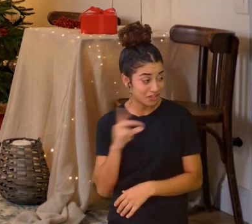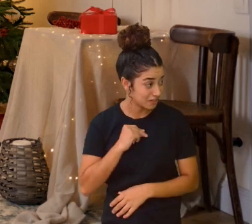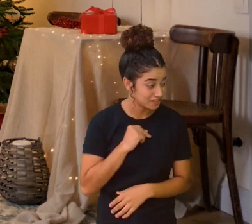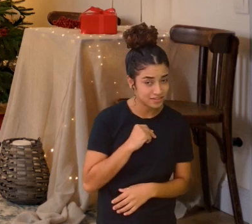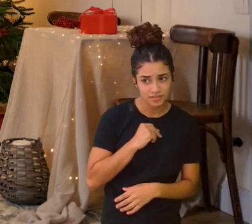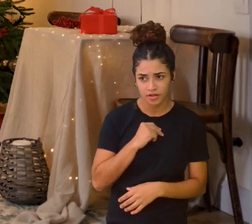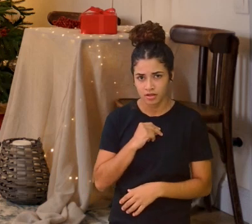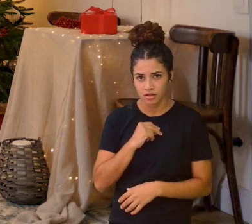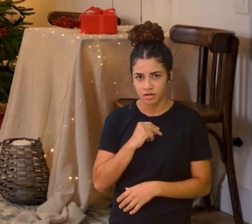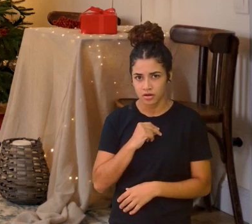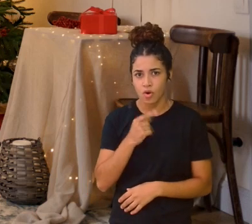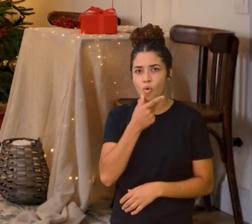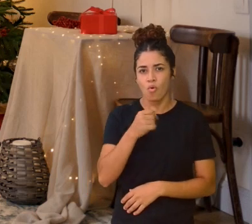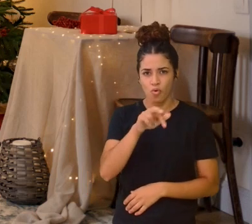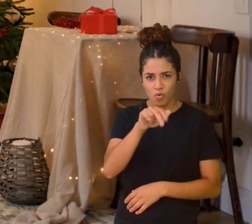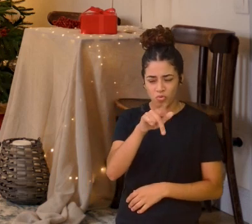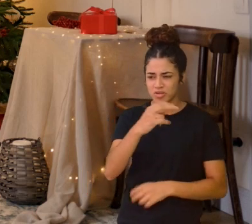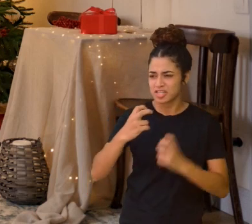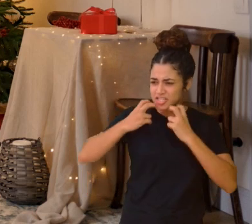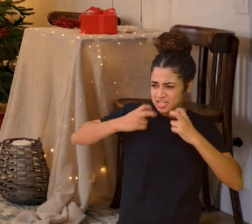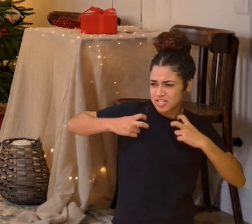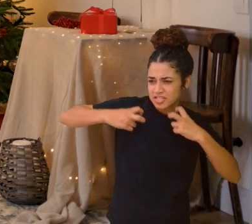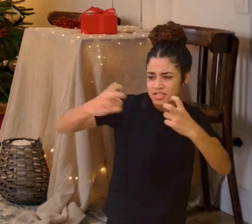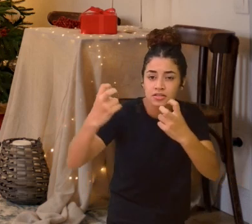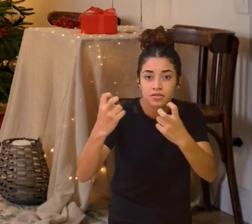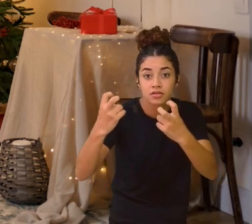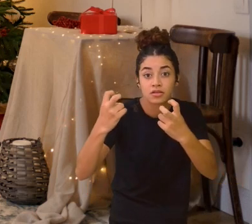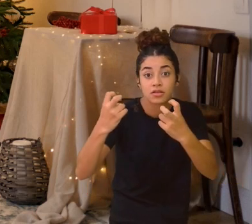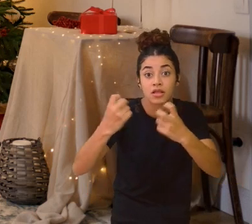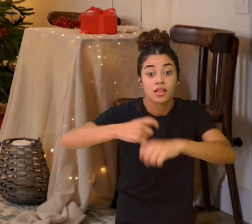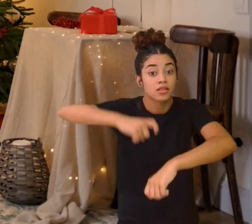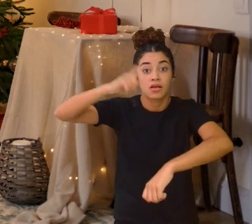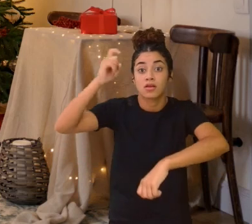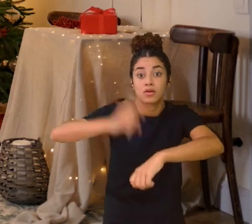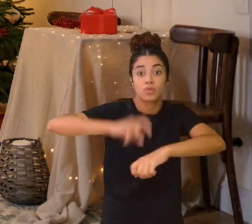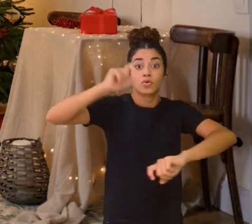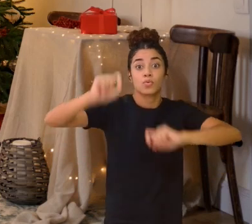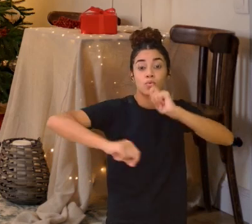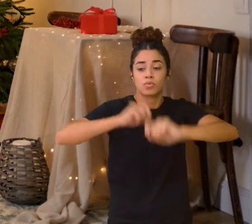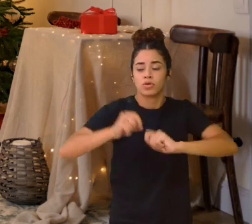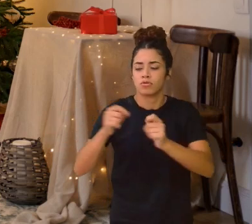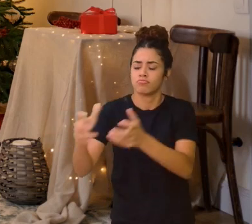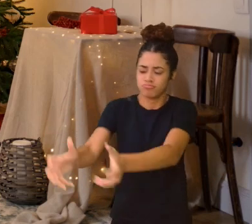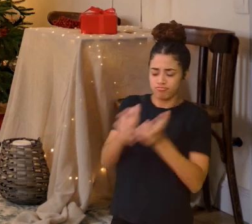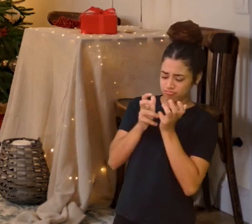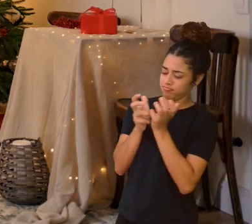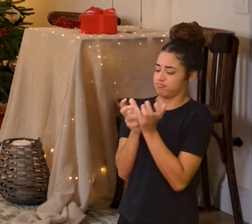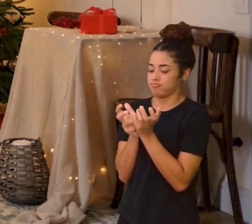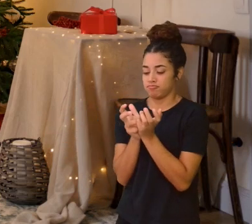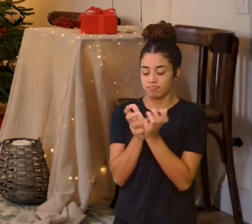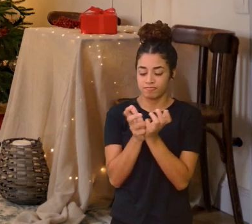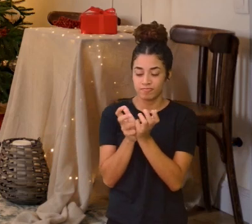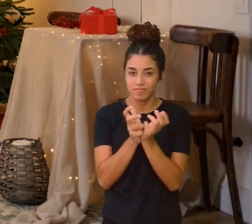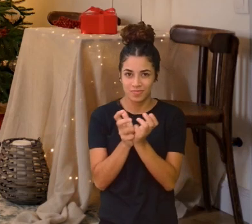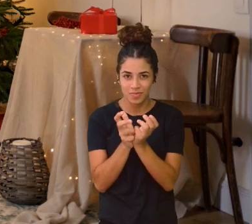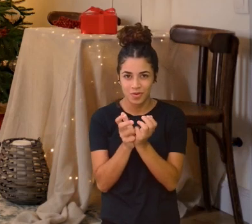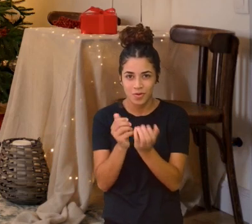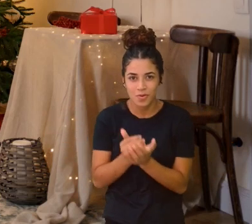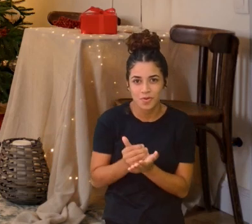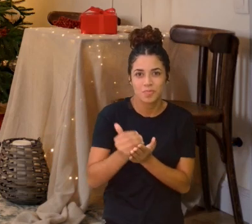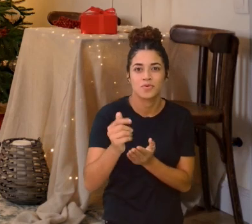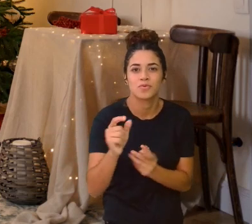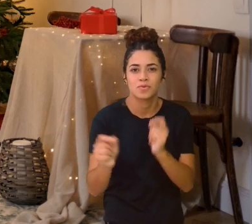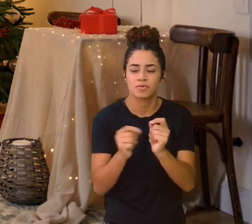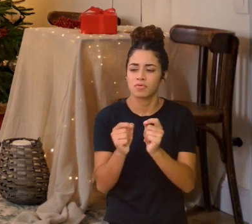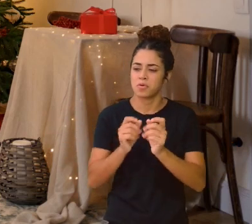irmão de Clara gritou E no instante o tomou e começou o